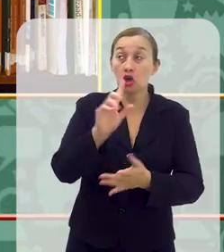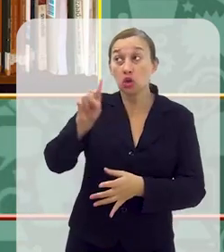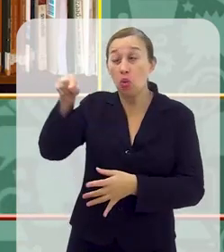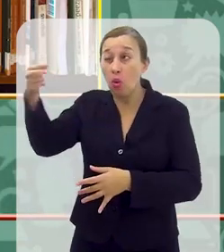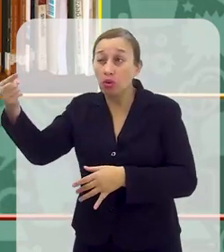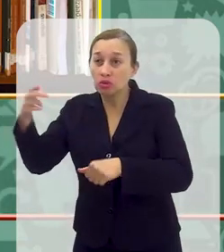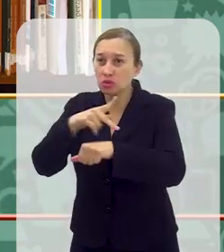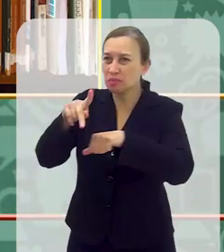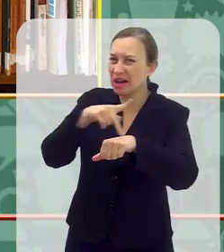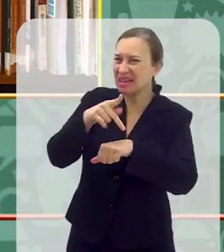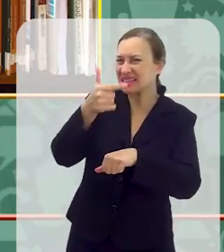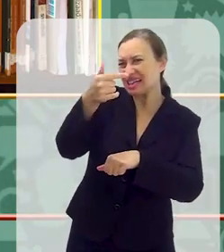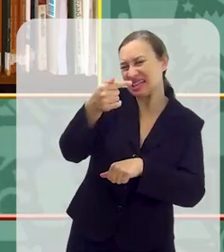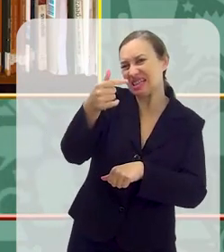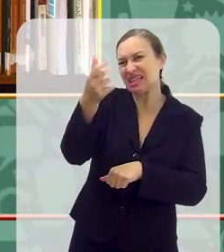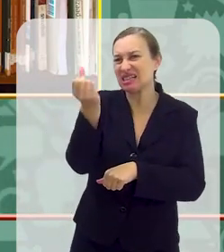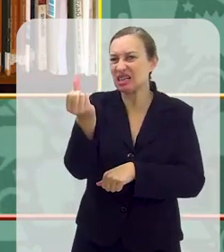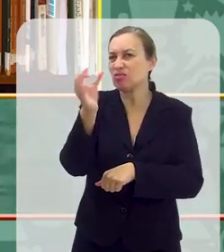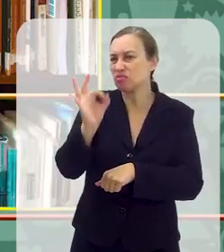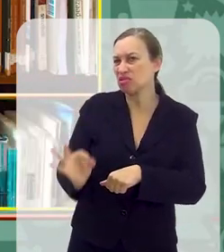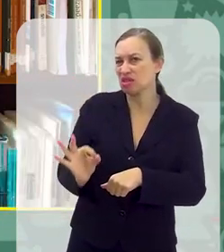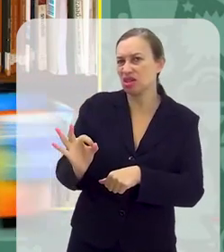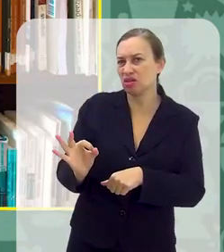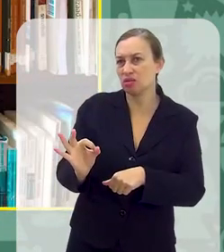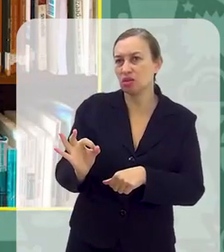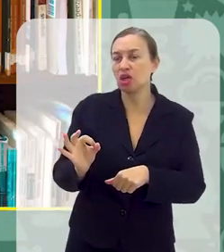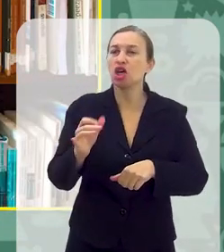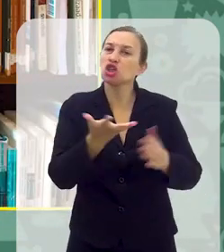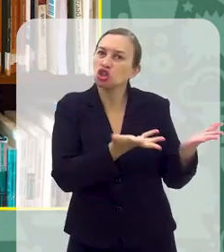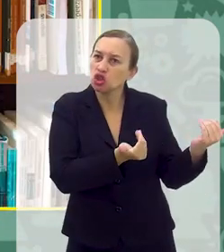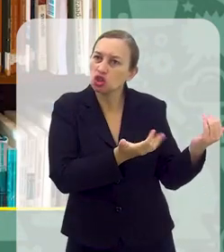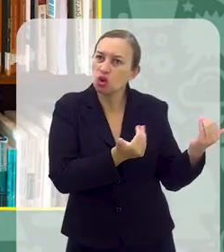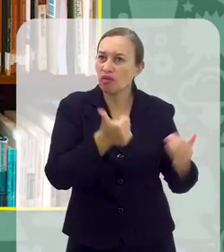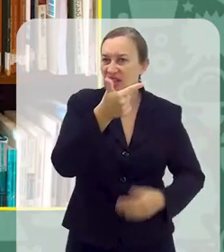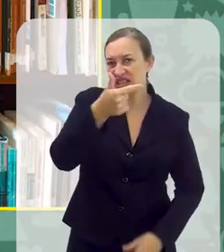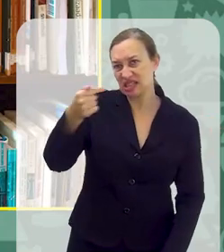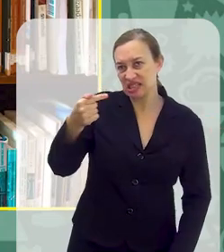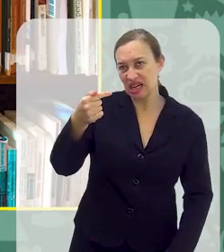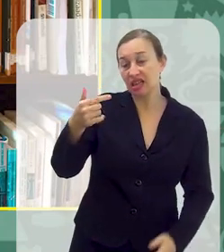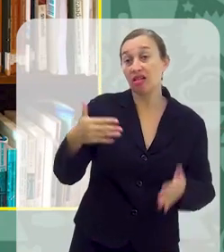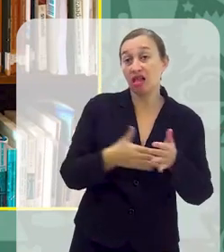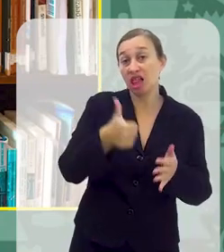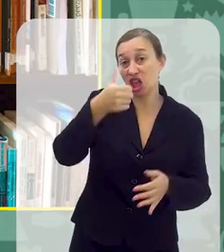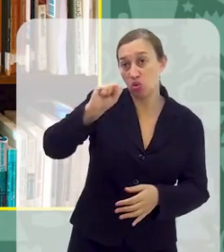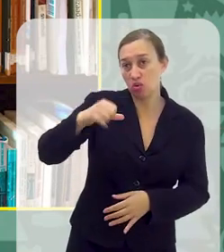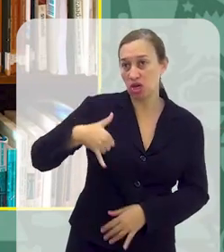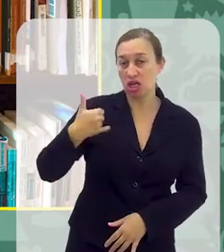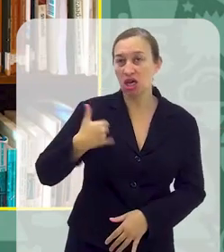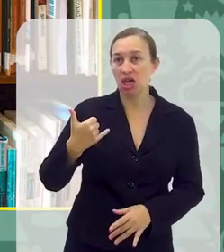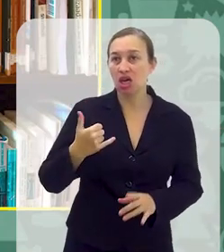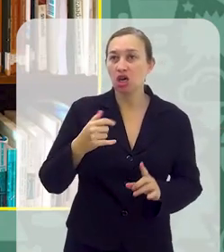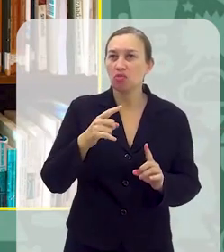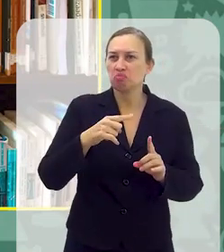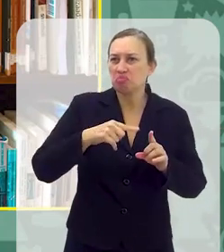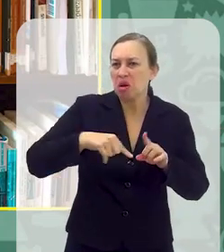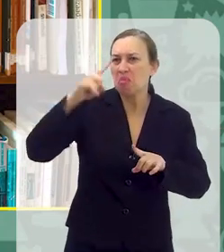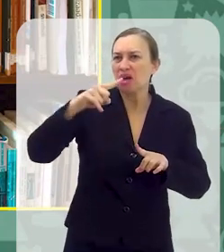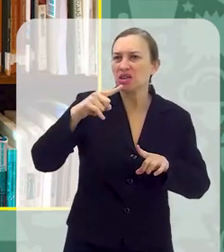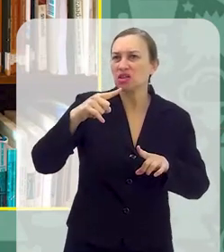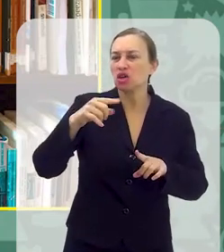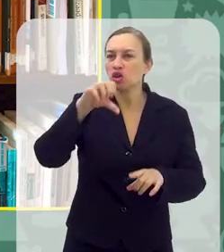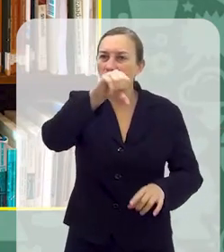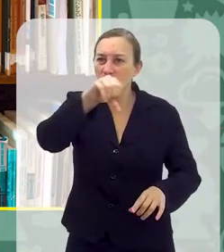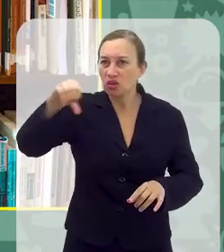em outros países é de 76%. Entre jovens de 17 a 18 anos, esse índice sobe para